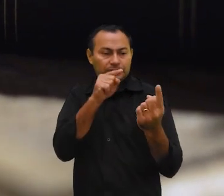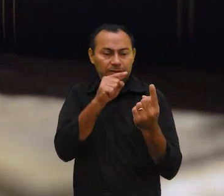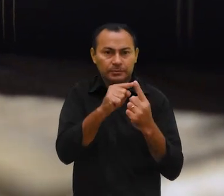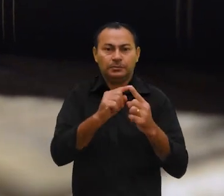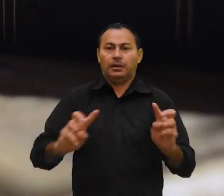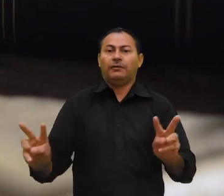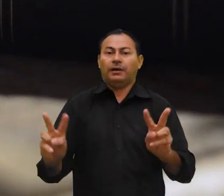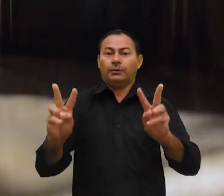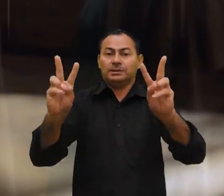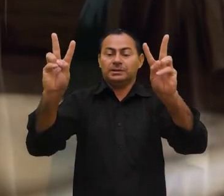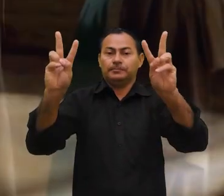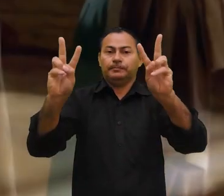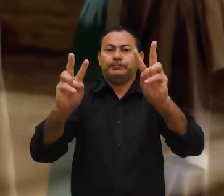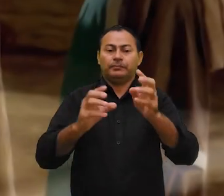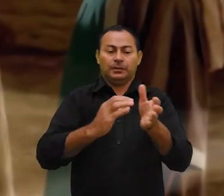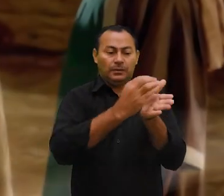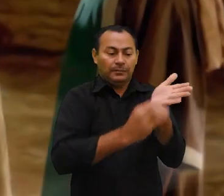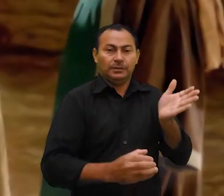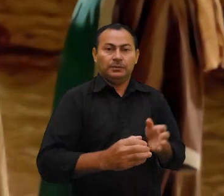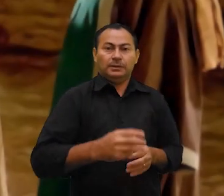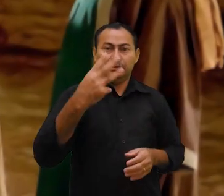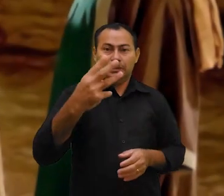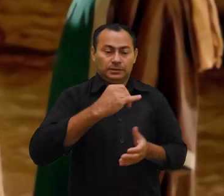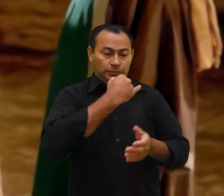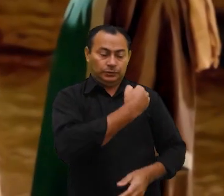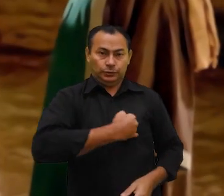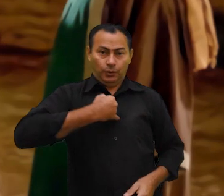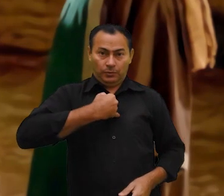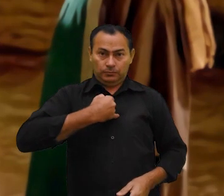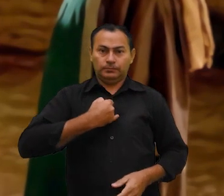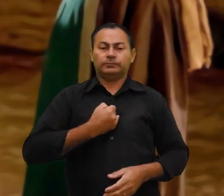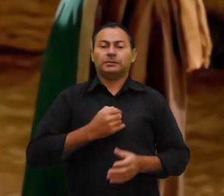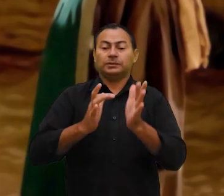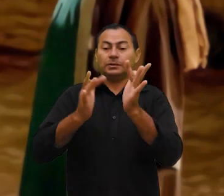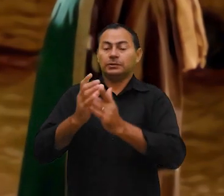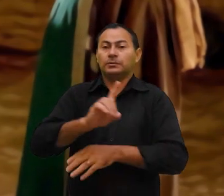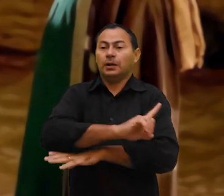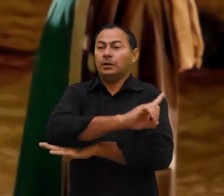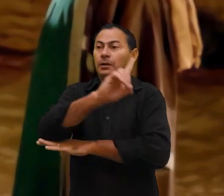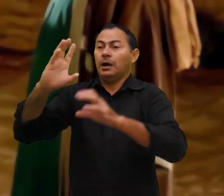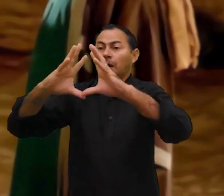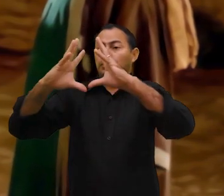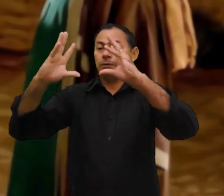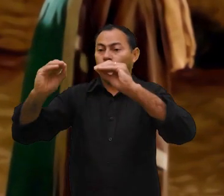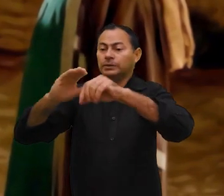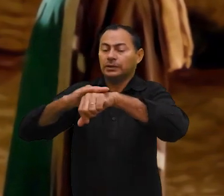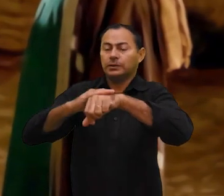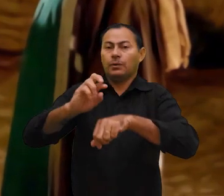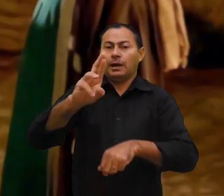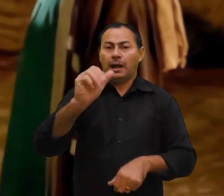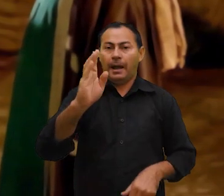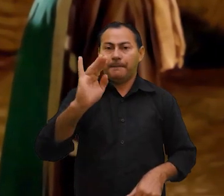objetivo sobre valores. No capítulo 3 de João, lemos que Jesus passou a noite conversando com o rabino